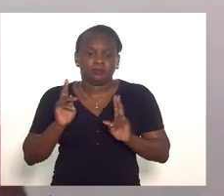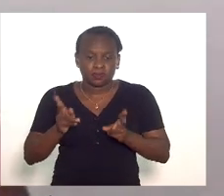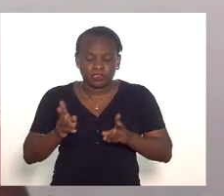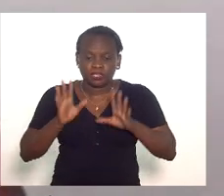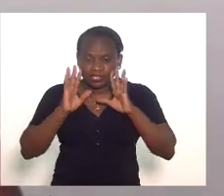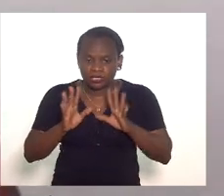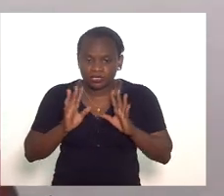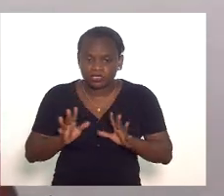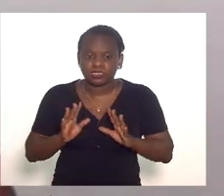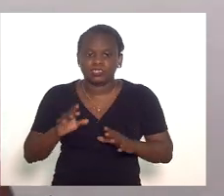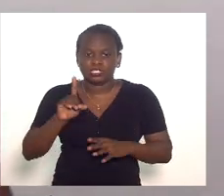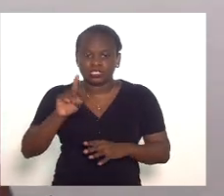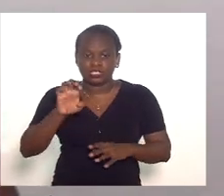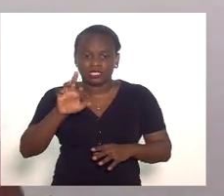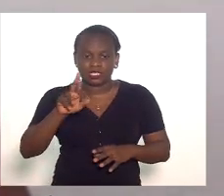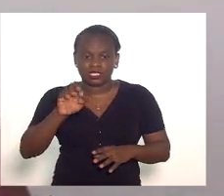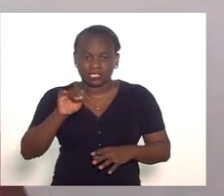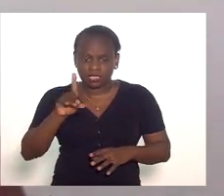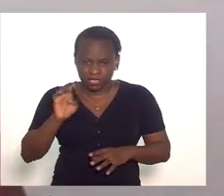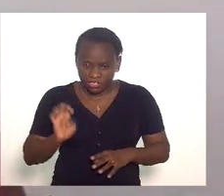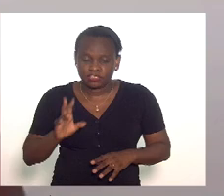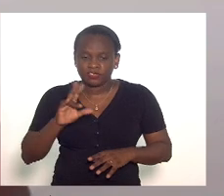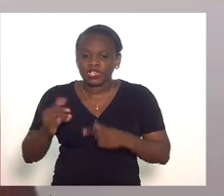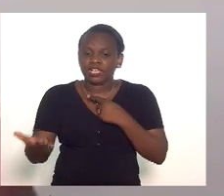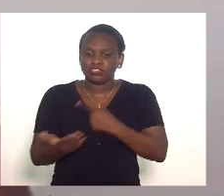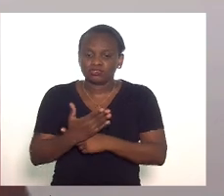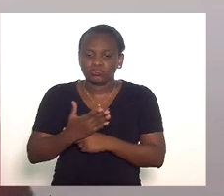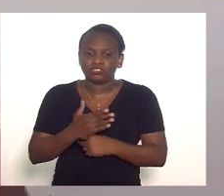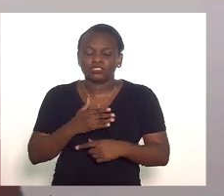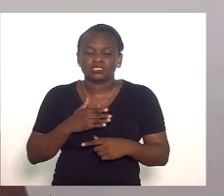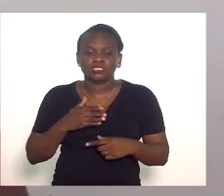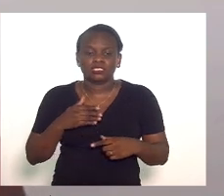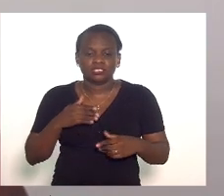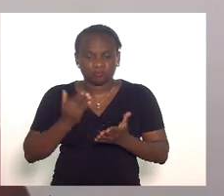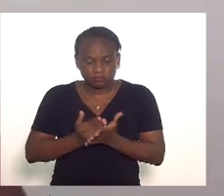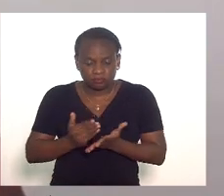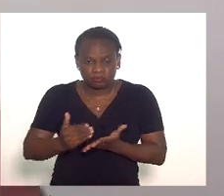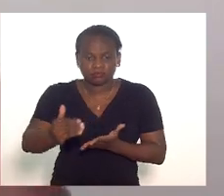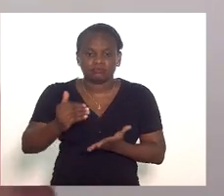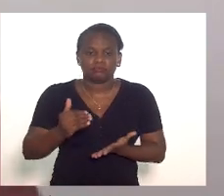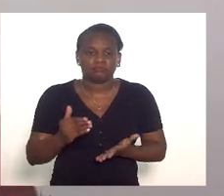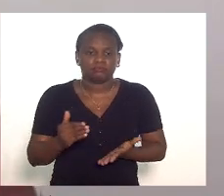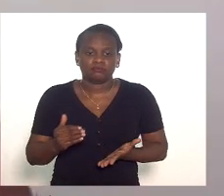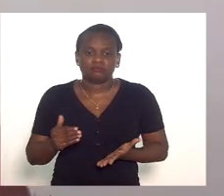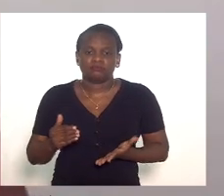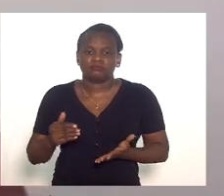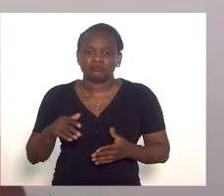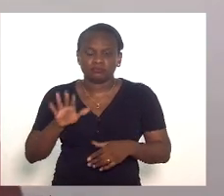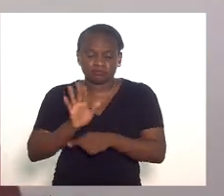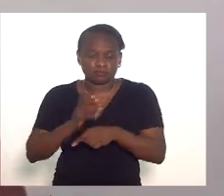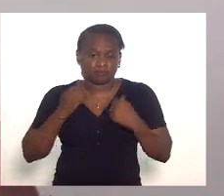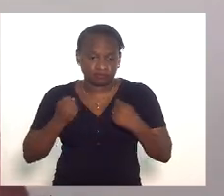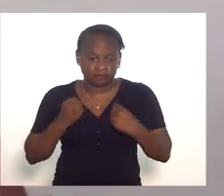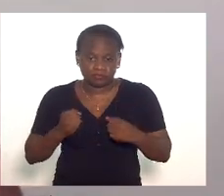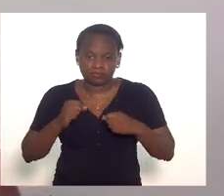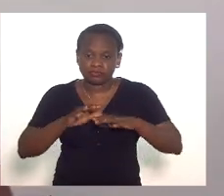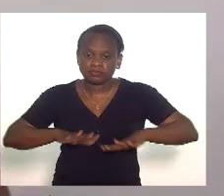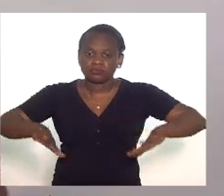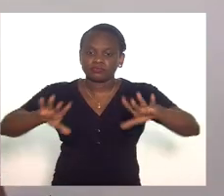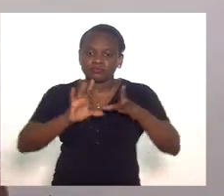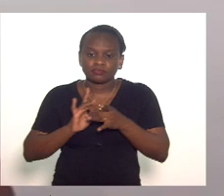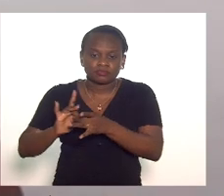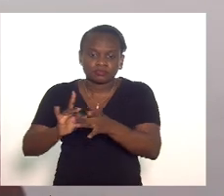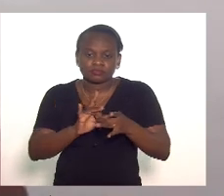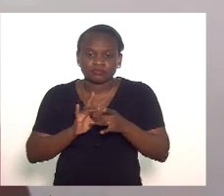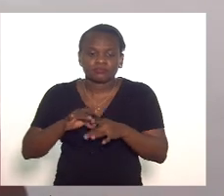atendimento das decrades vão nos municiar a partir do fortalecimento dessa rede de mais e